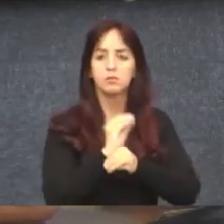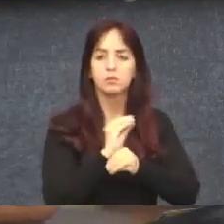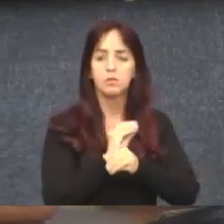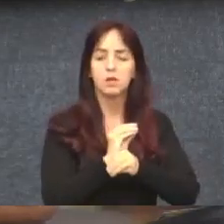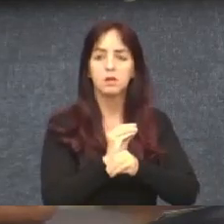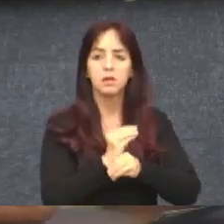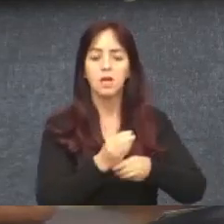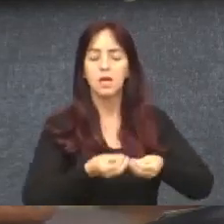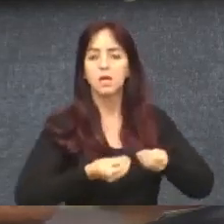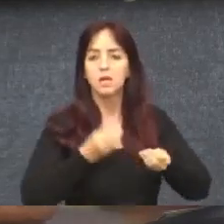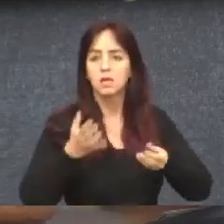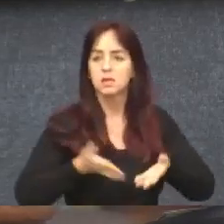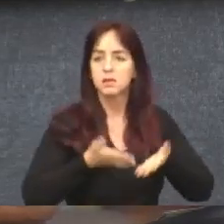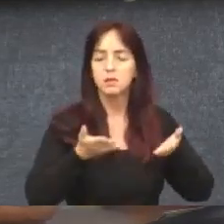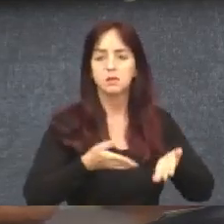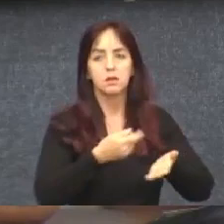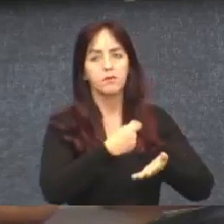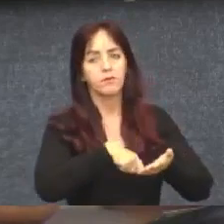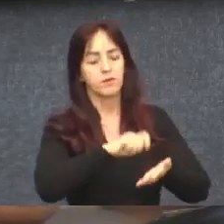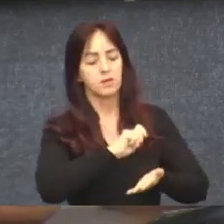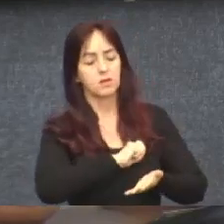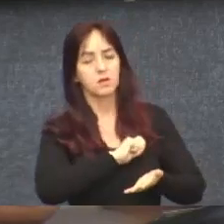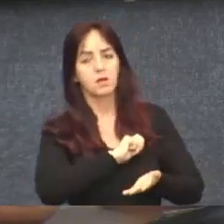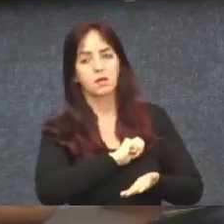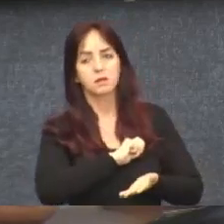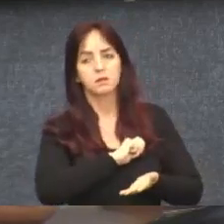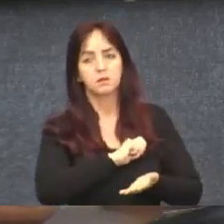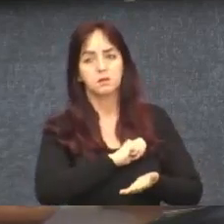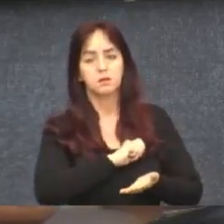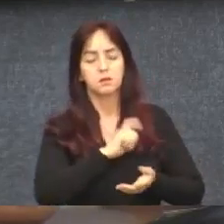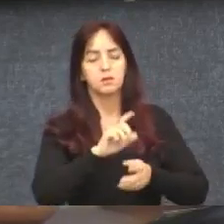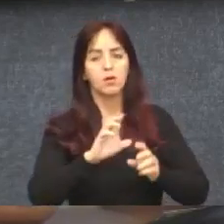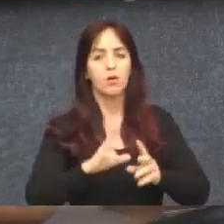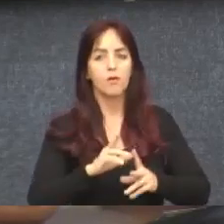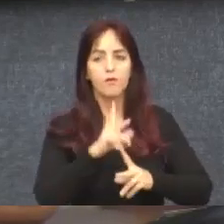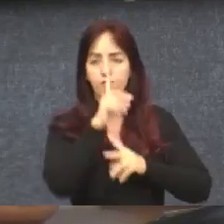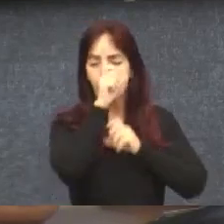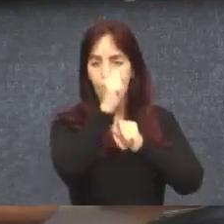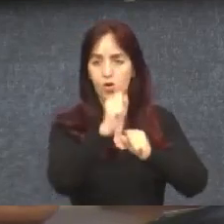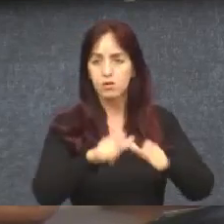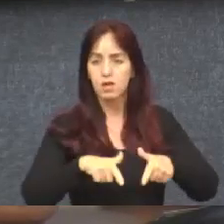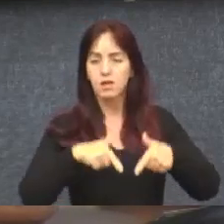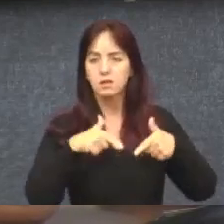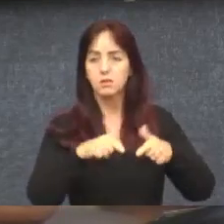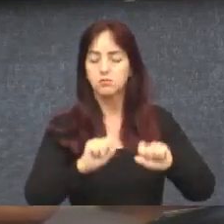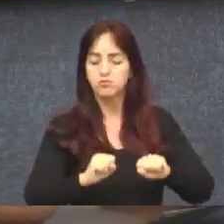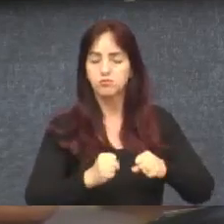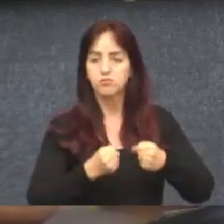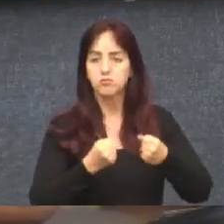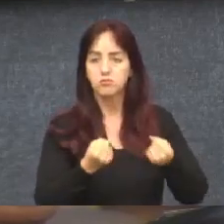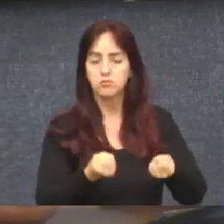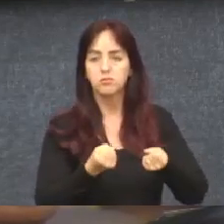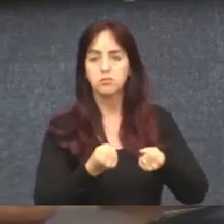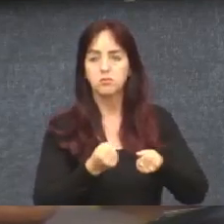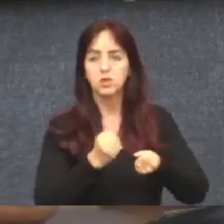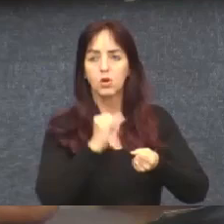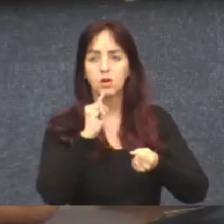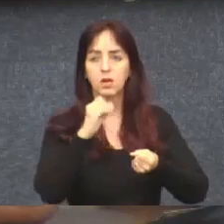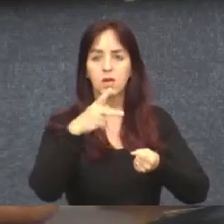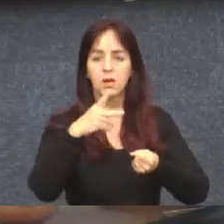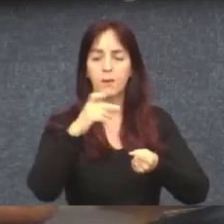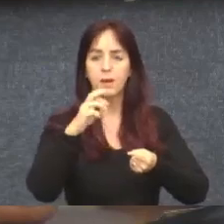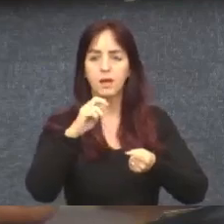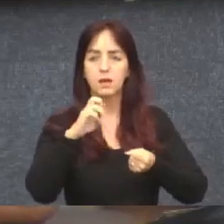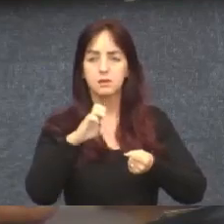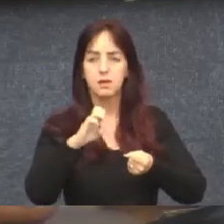com objetivo de fomento ou fortalecimento do hipercentro e